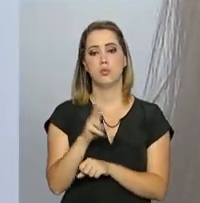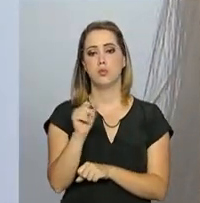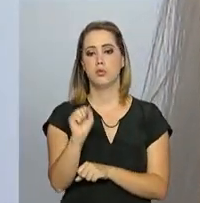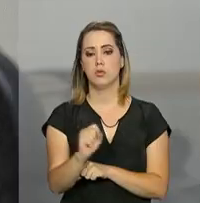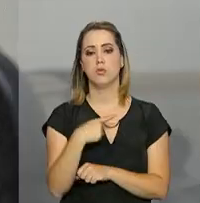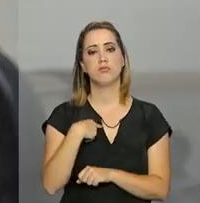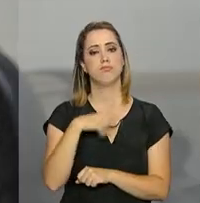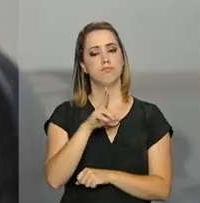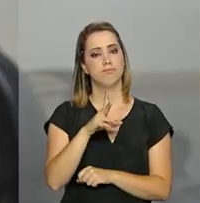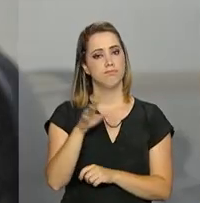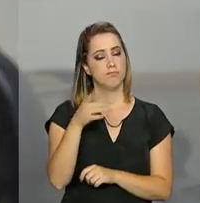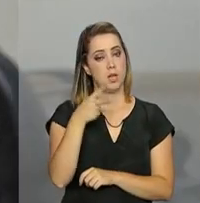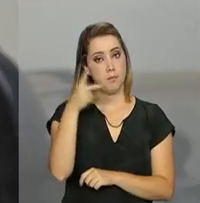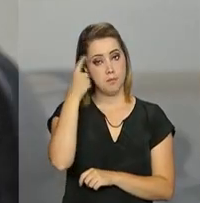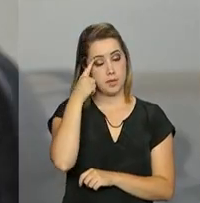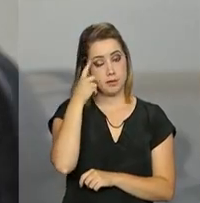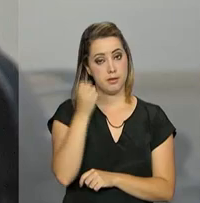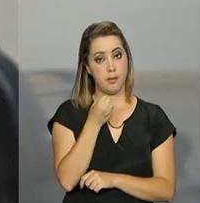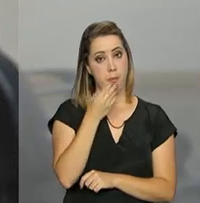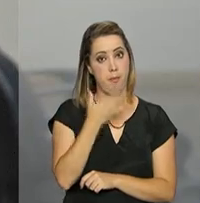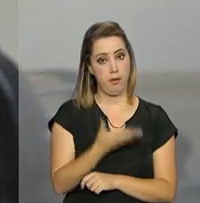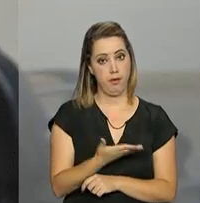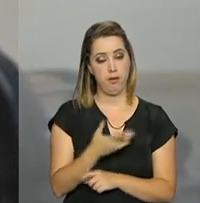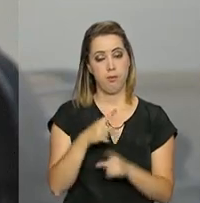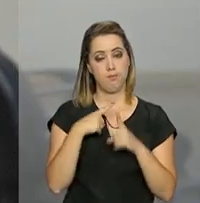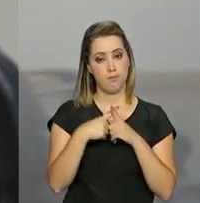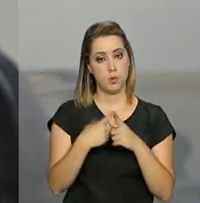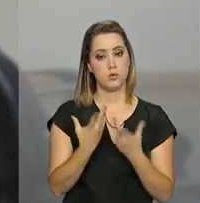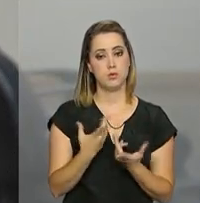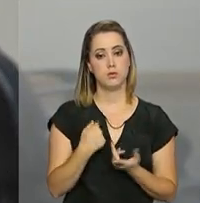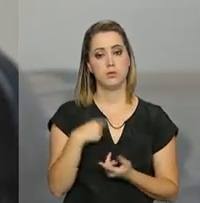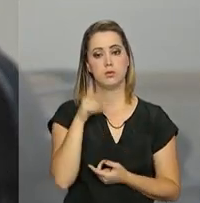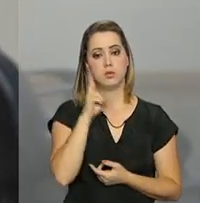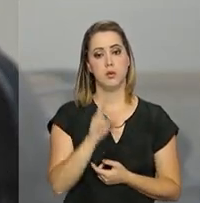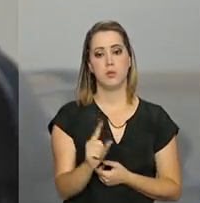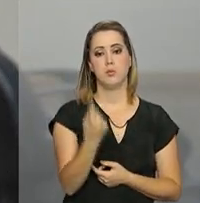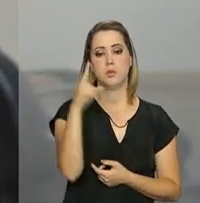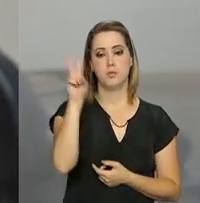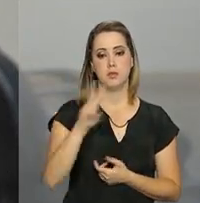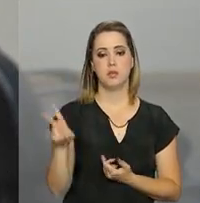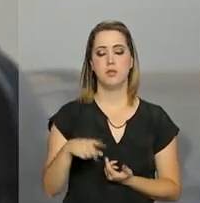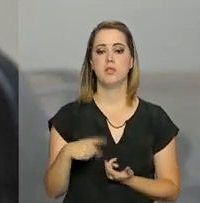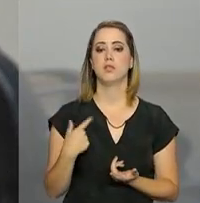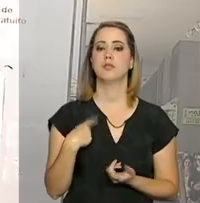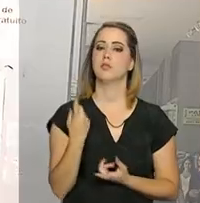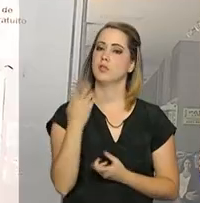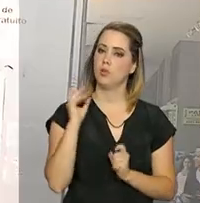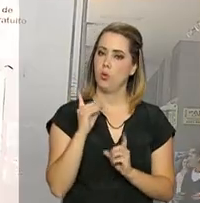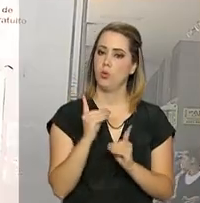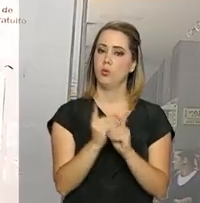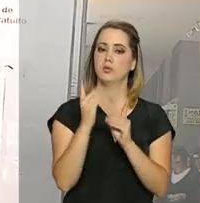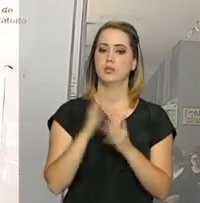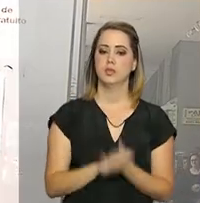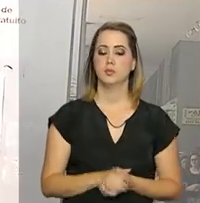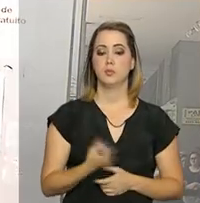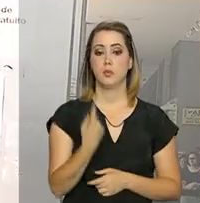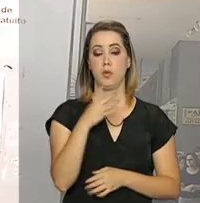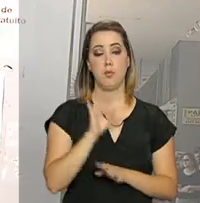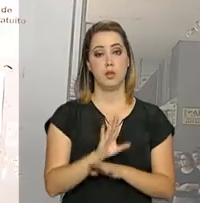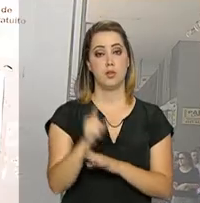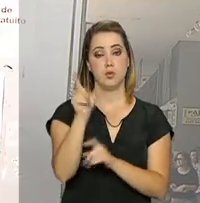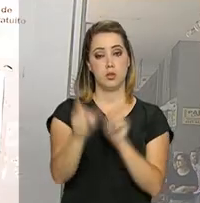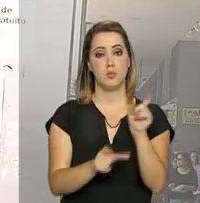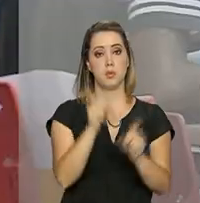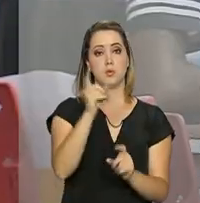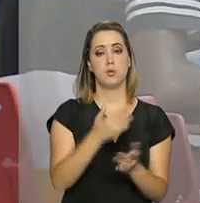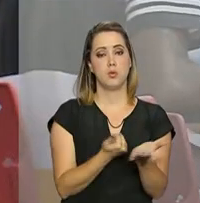otimismo. É a primeira vez que eu venho para conseguir um emprego, né? Vamos ver se eu consigo, né? Para ajudar quem está começando